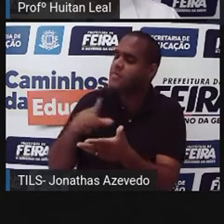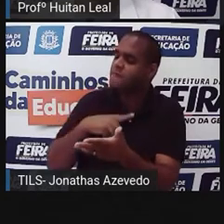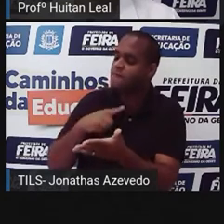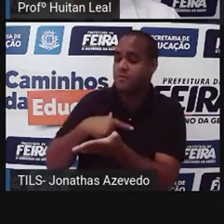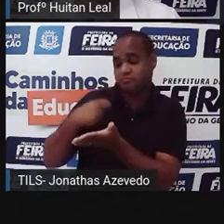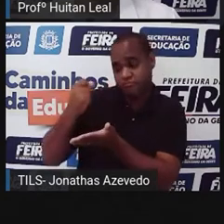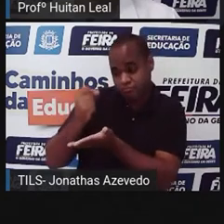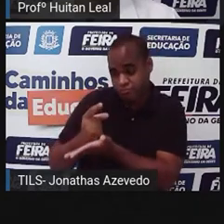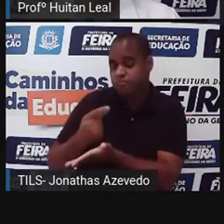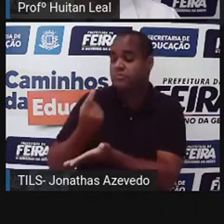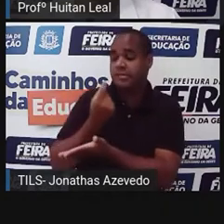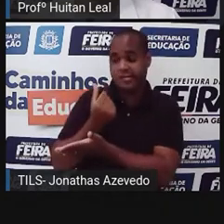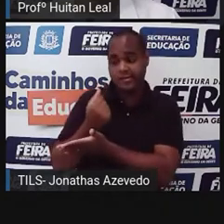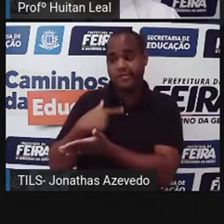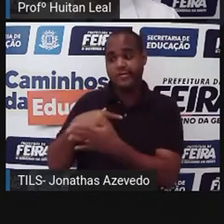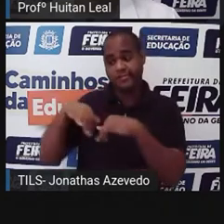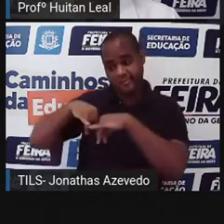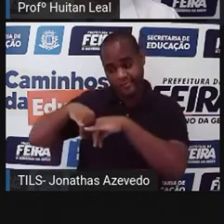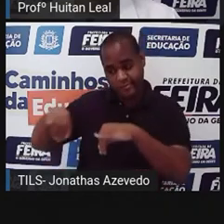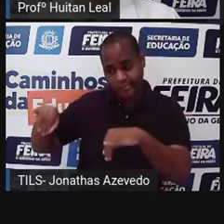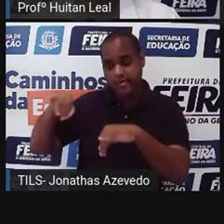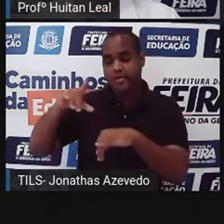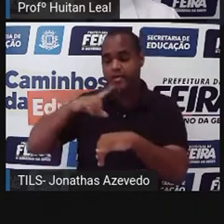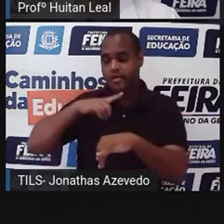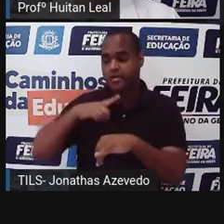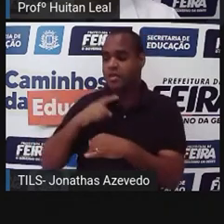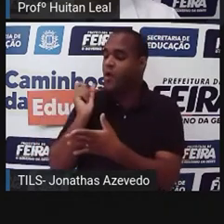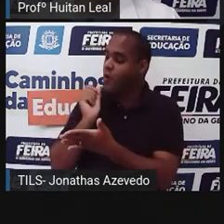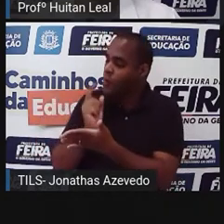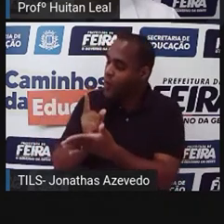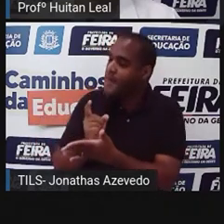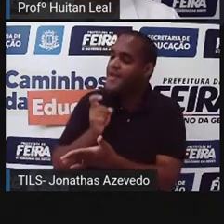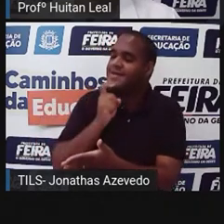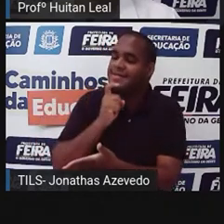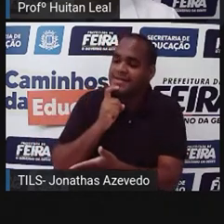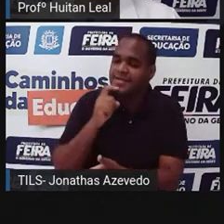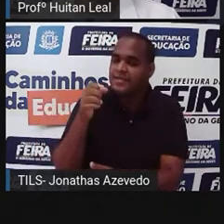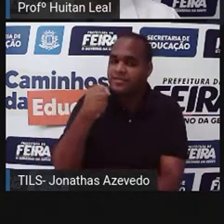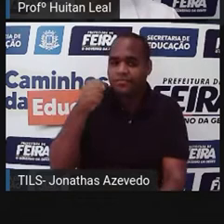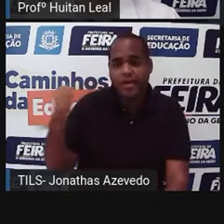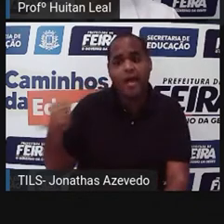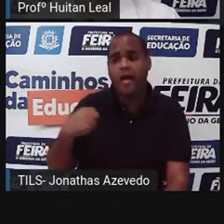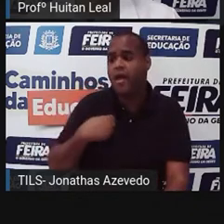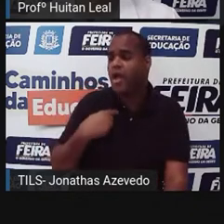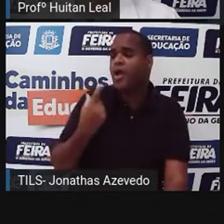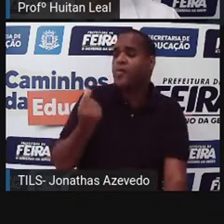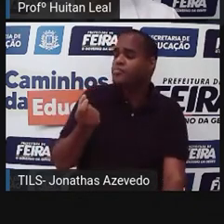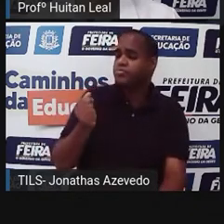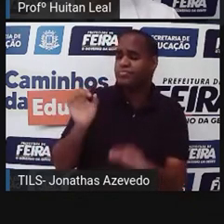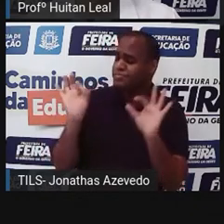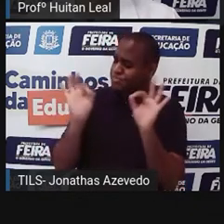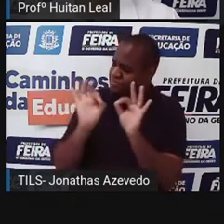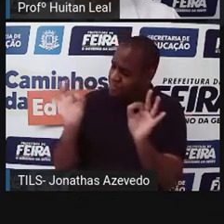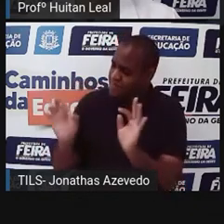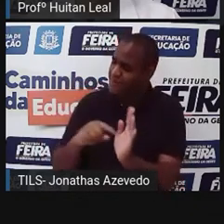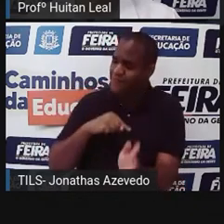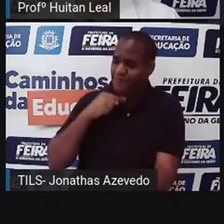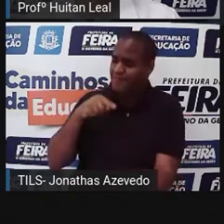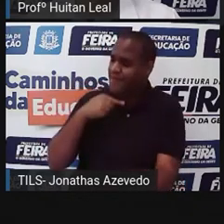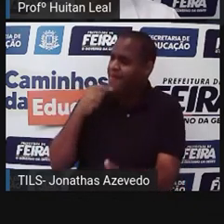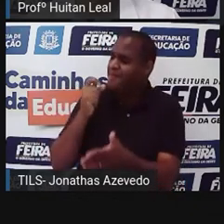devedora. Eu avisei. Não compre essa geladeira. Eu não ganho o suficiente para as